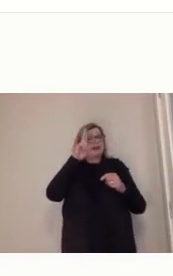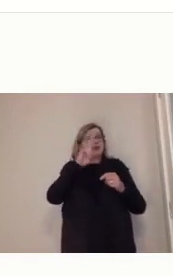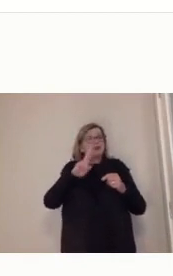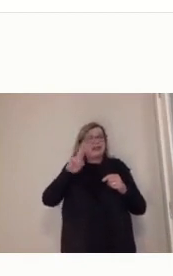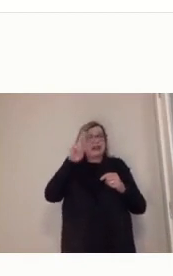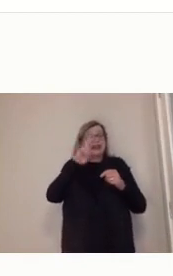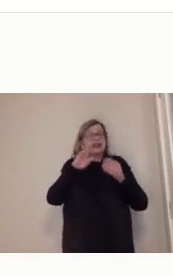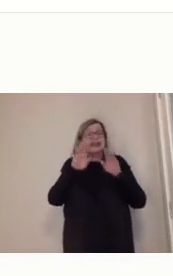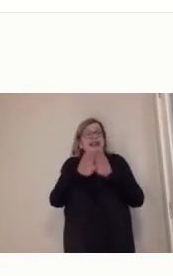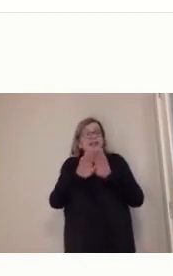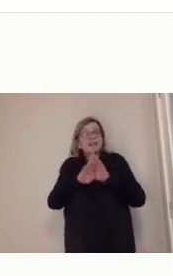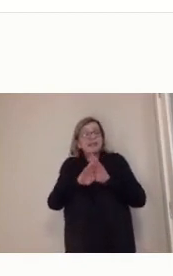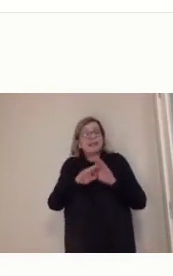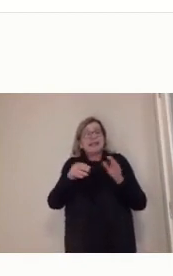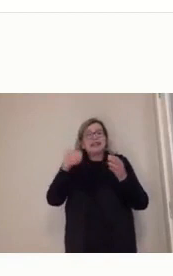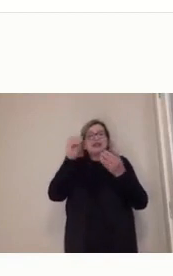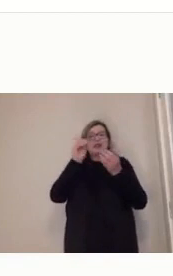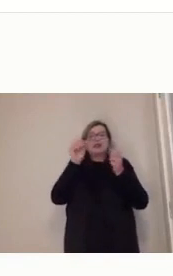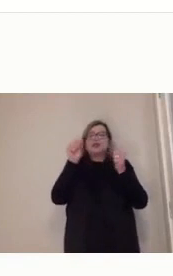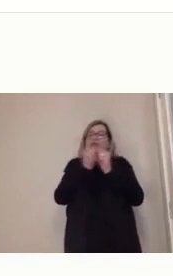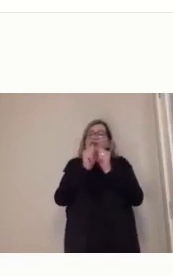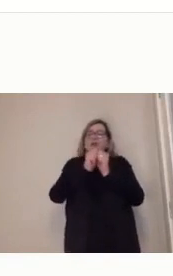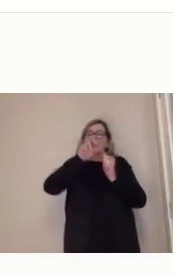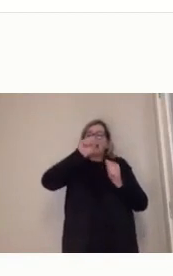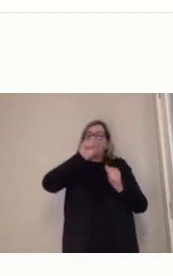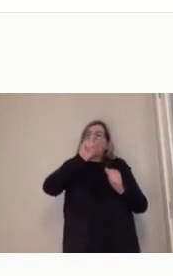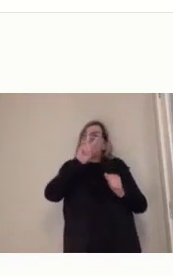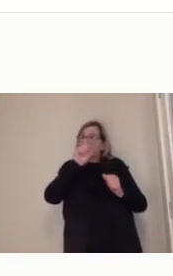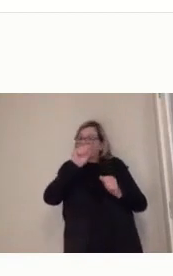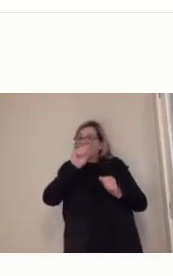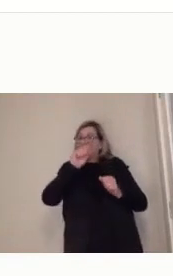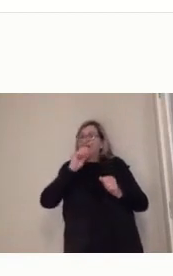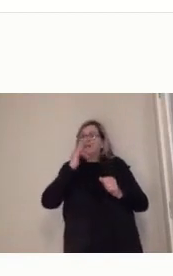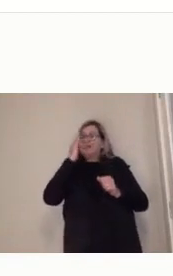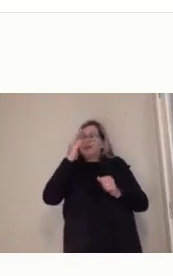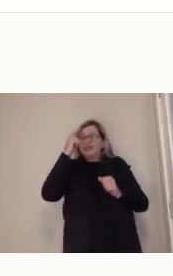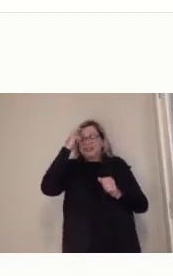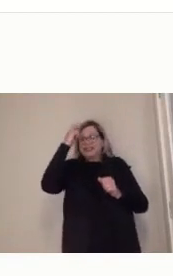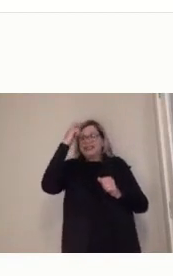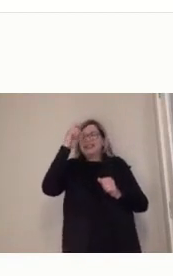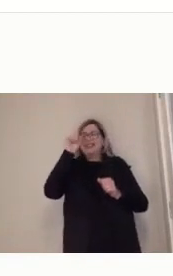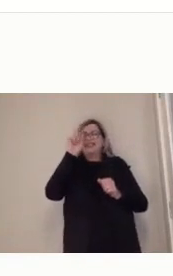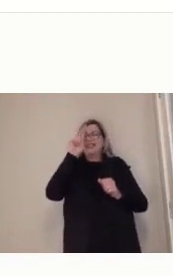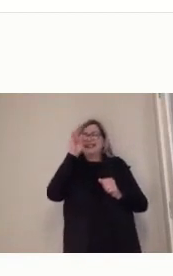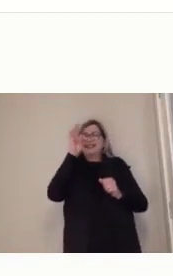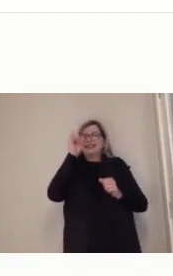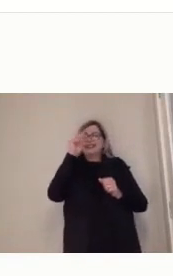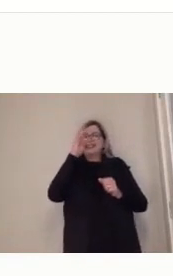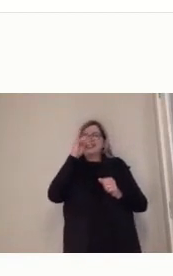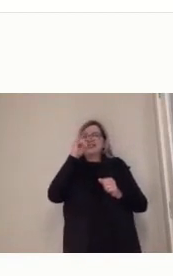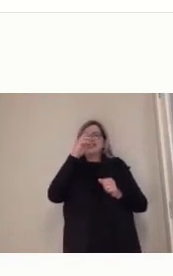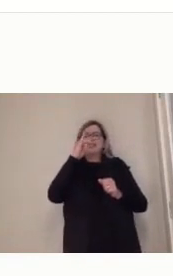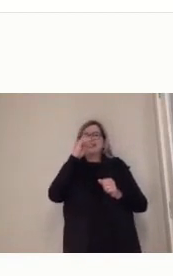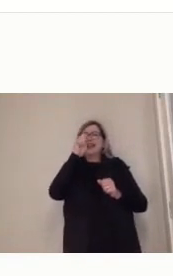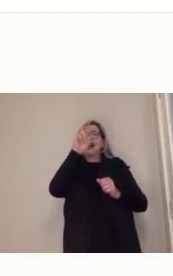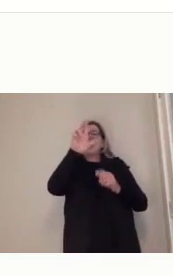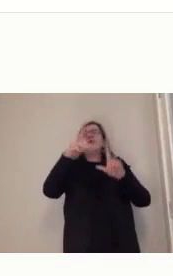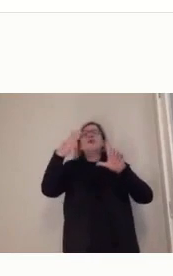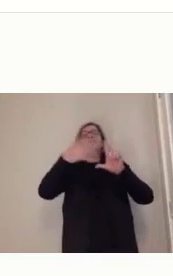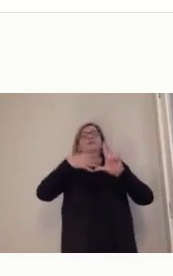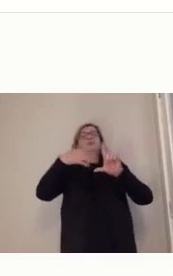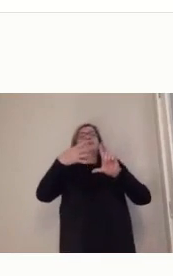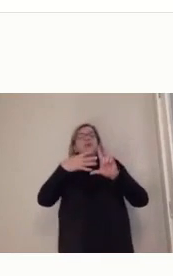coisas que a gente já vê em muitos lugares, que ela quer a internet inteligente, que já te mostra que a geladeira ficou